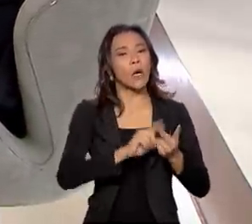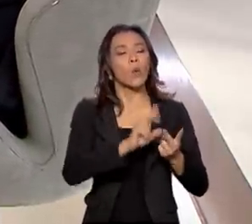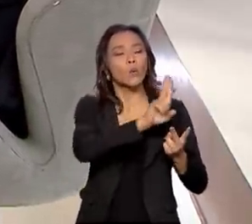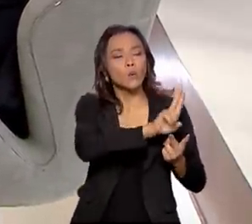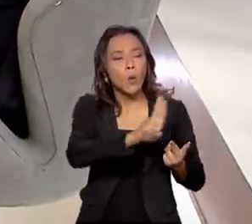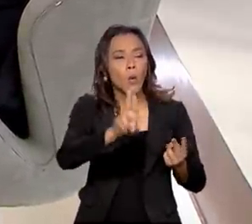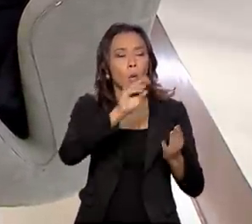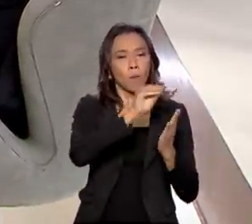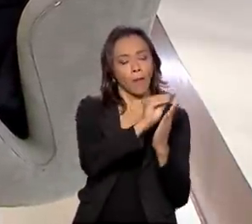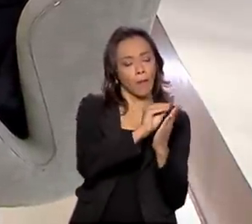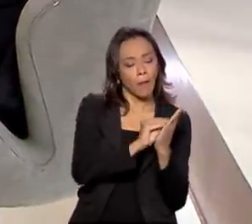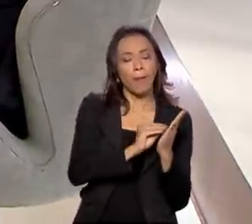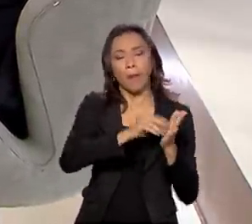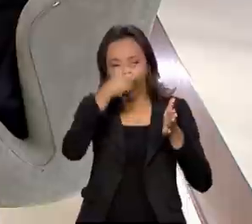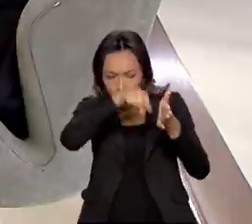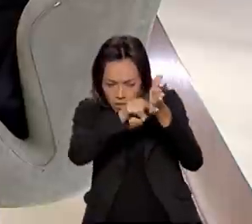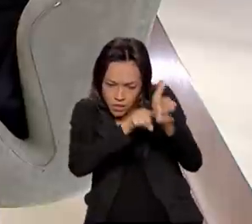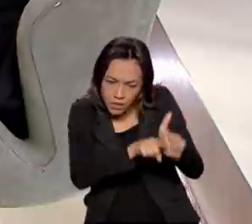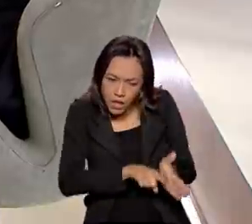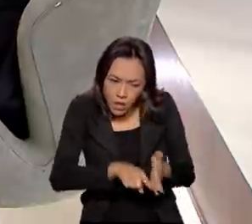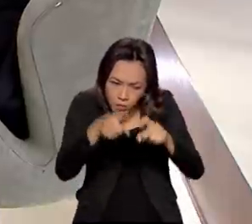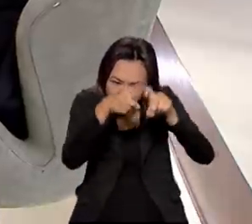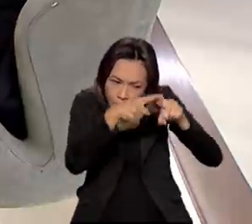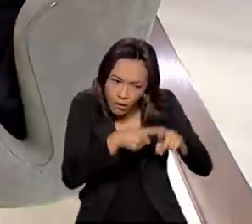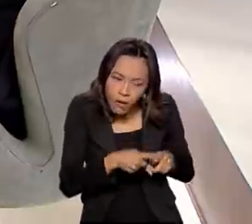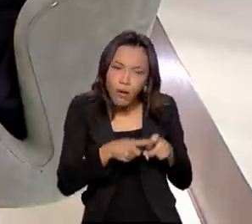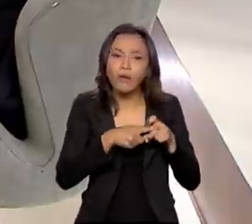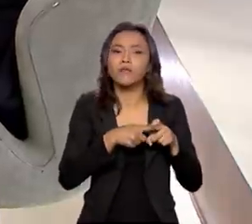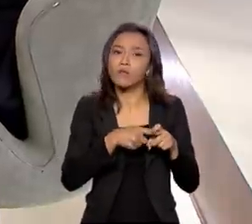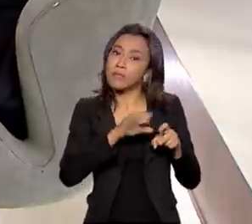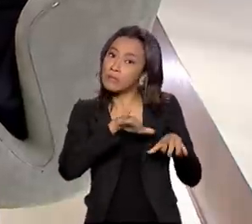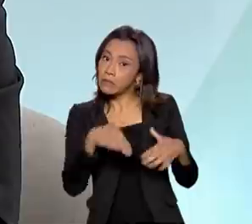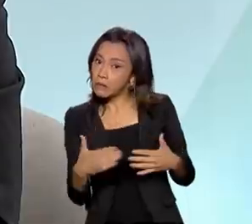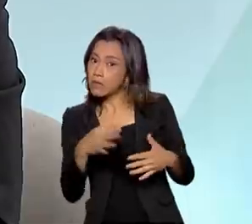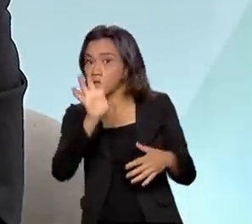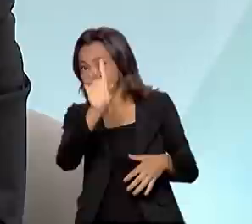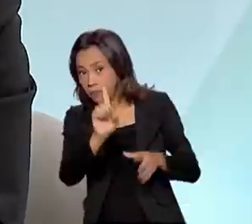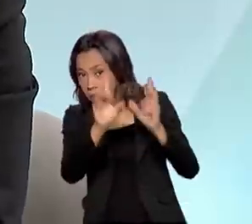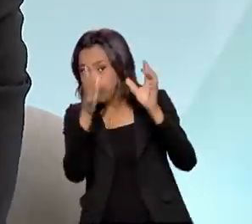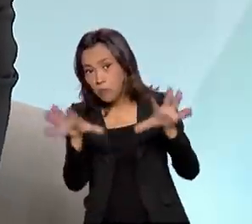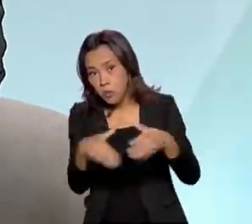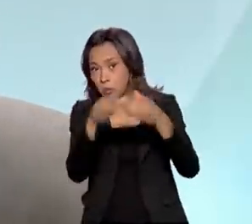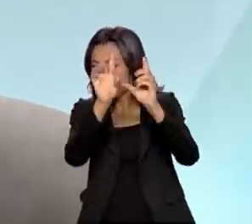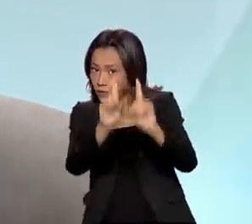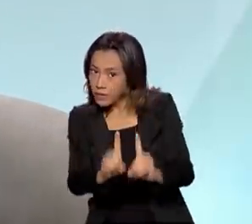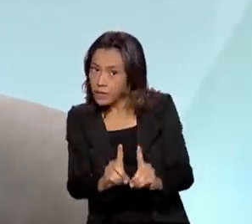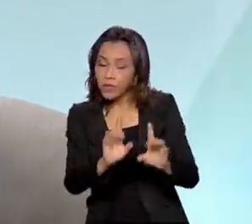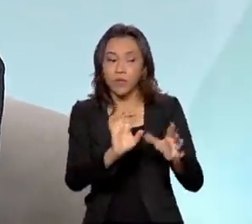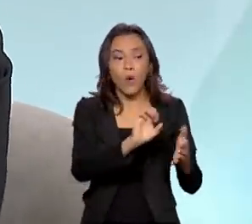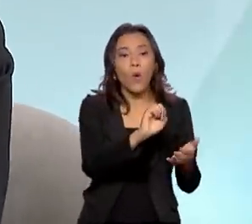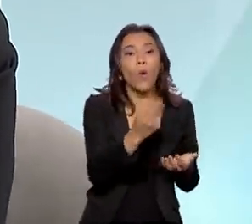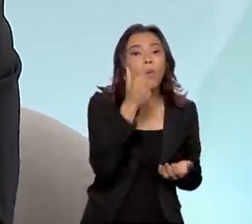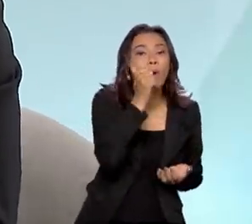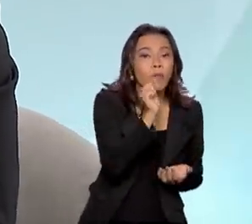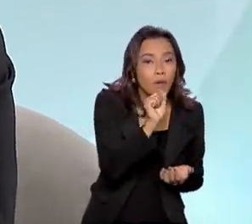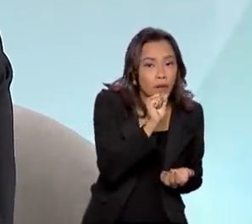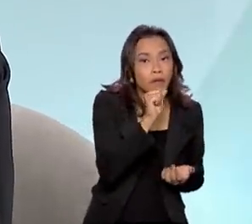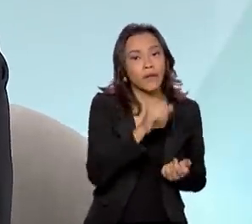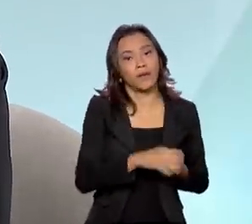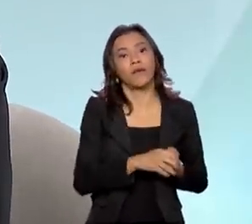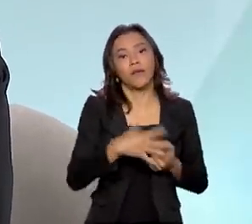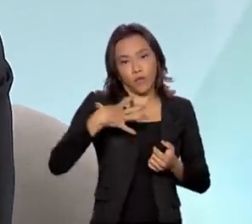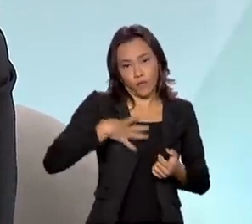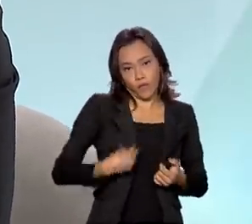exames para que aquelas pessoas, sejam pessoas com deficiência. Ou até uma mãe de uma criança, por exemplo, com